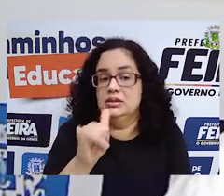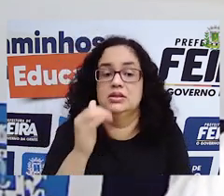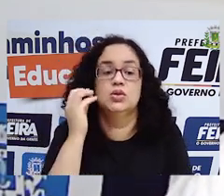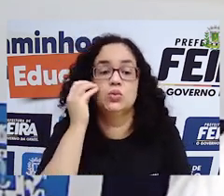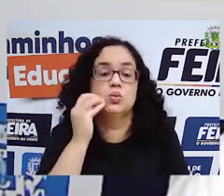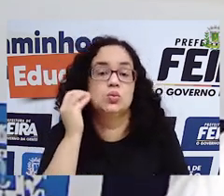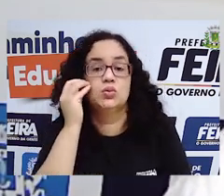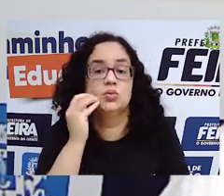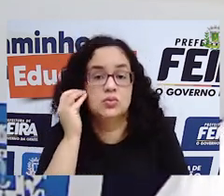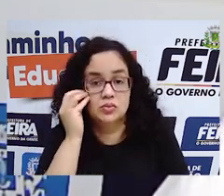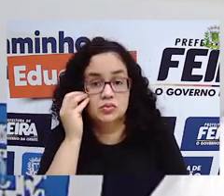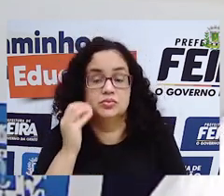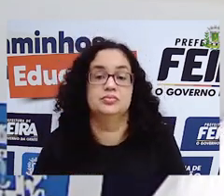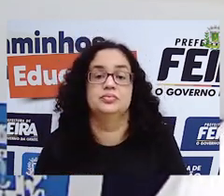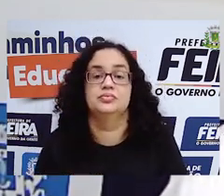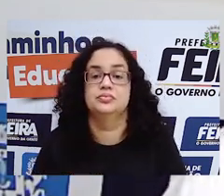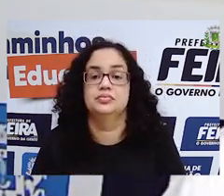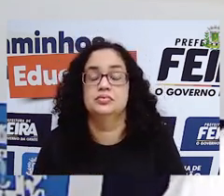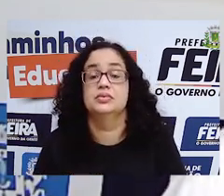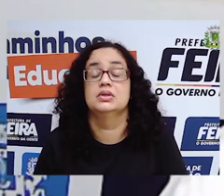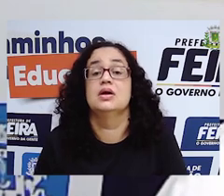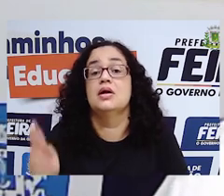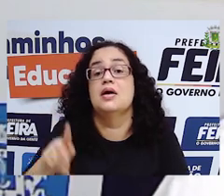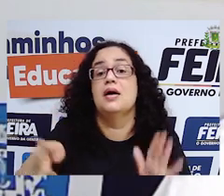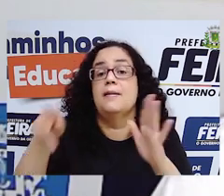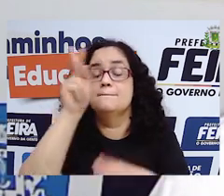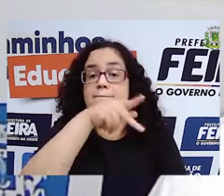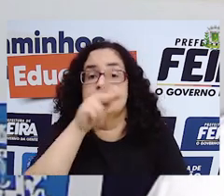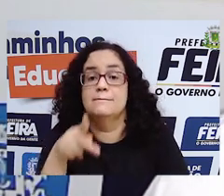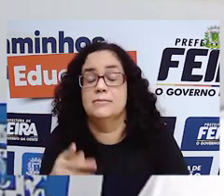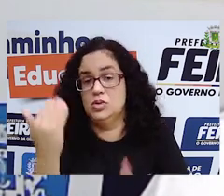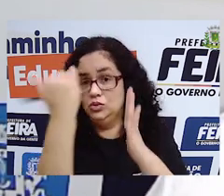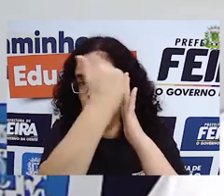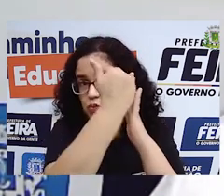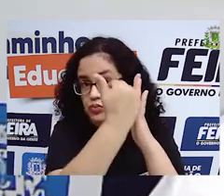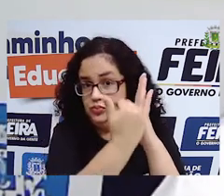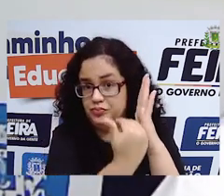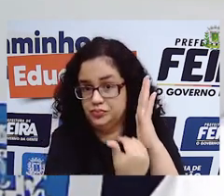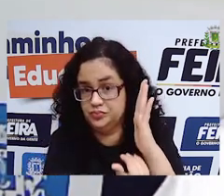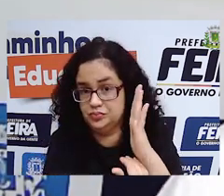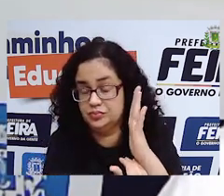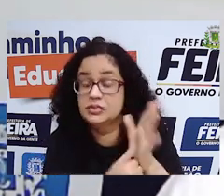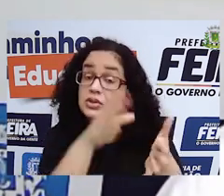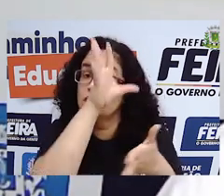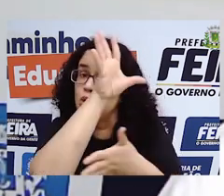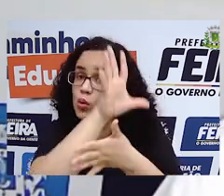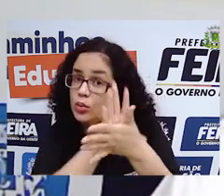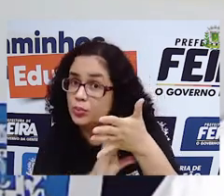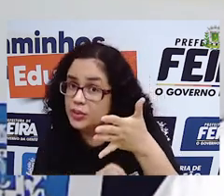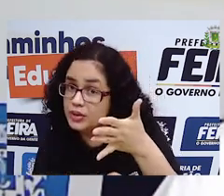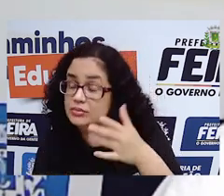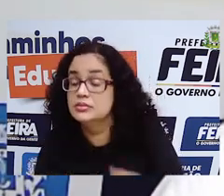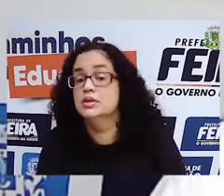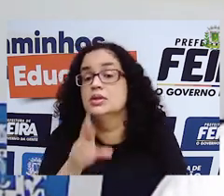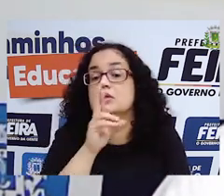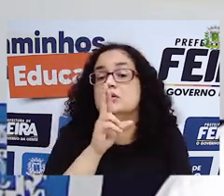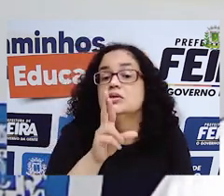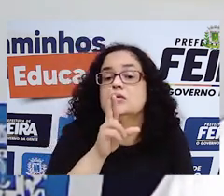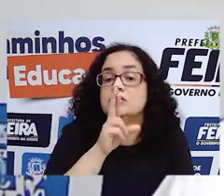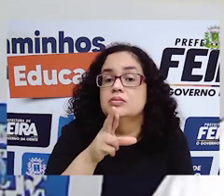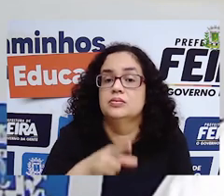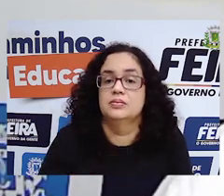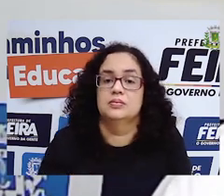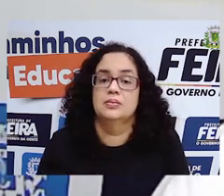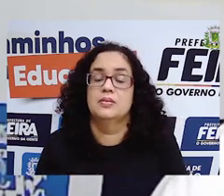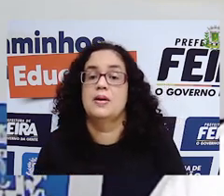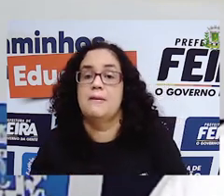experiência. A Pró preparou aqui uma tabelinha para a gente anotar esses resultados. E aí tem assim,